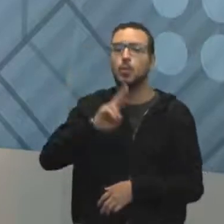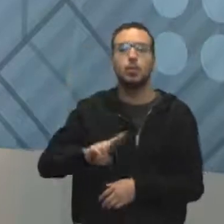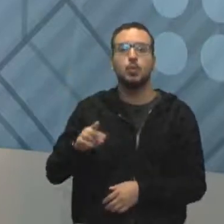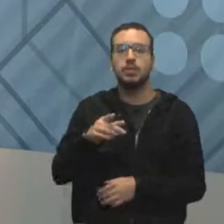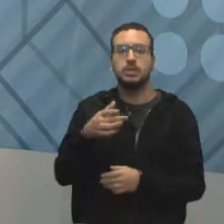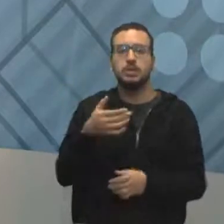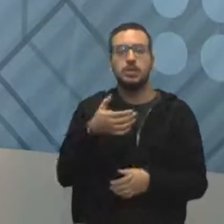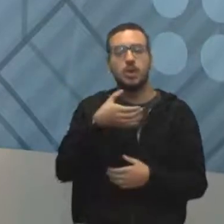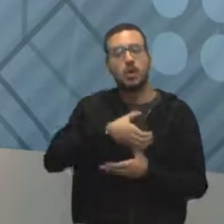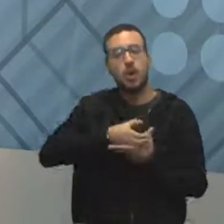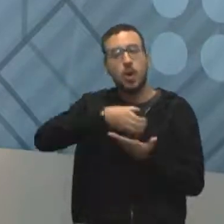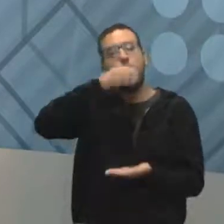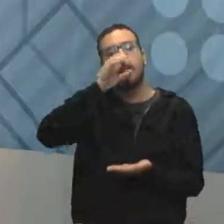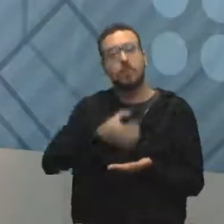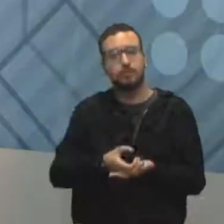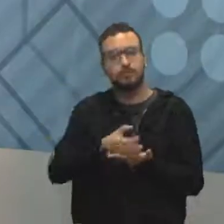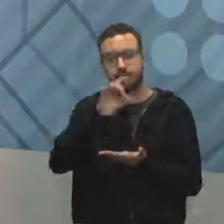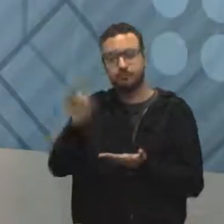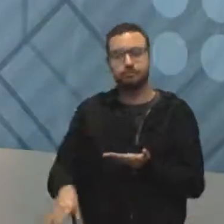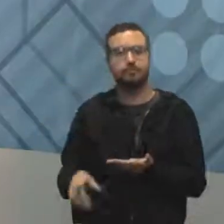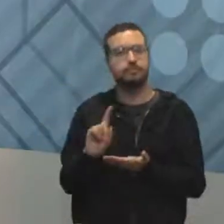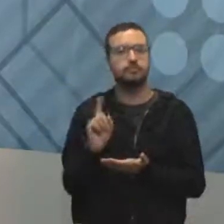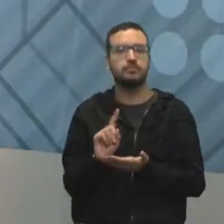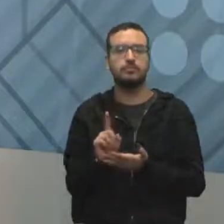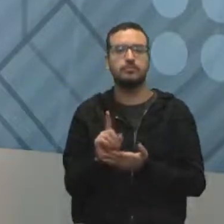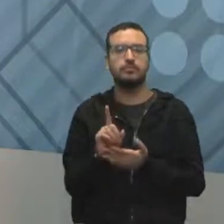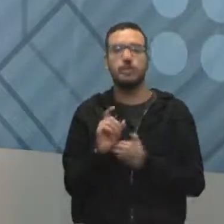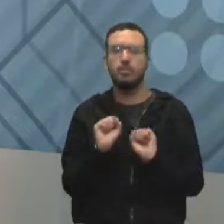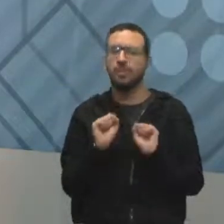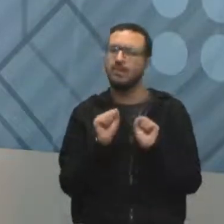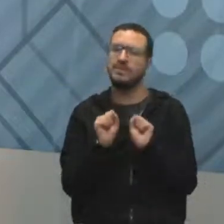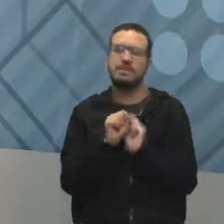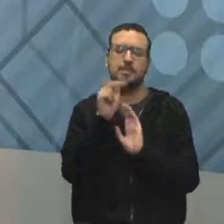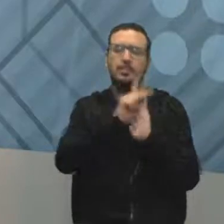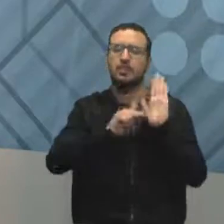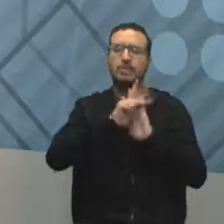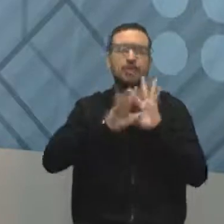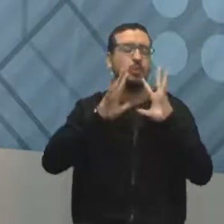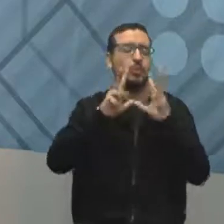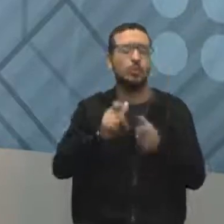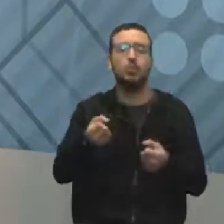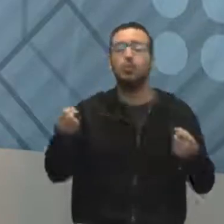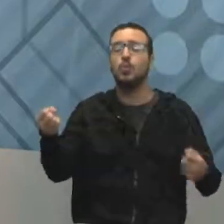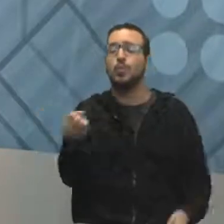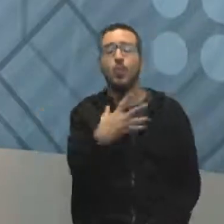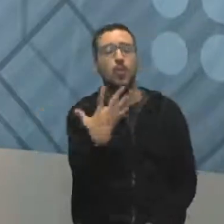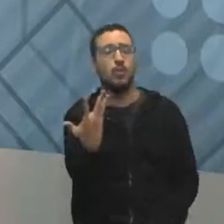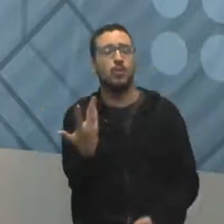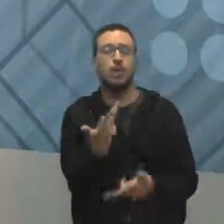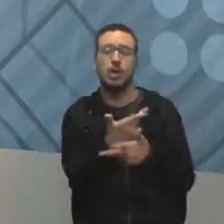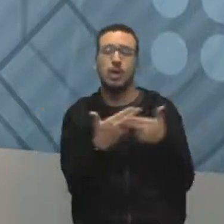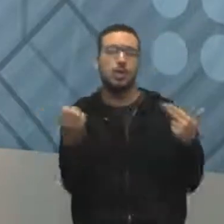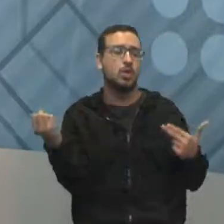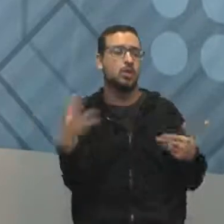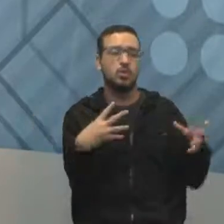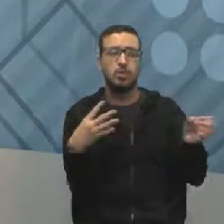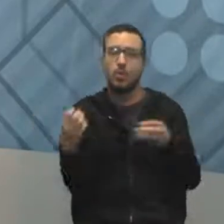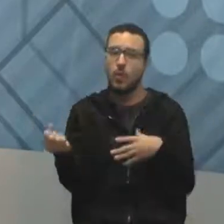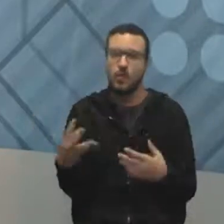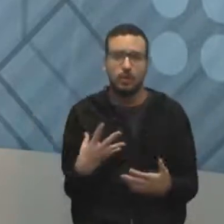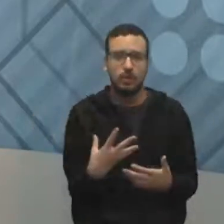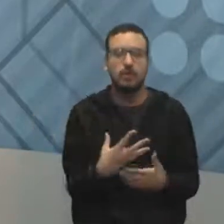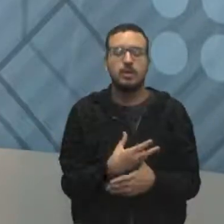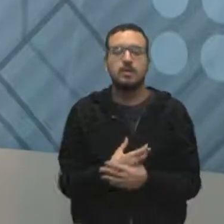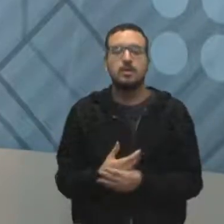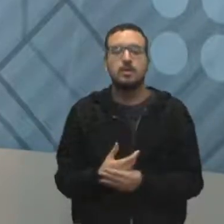empresa. Você pode fazer projeto para tudo que for novo, que for produto novo, que for serviço novo, que for um resultado novo.